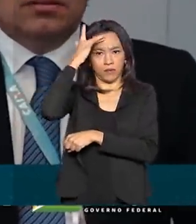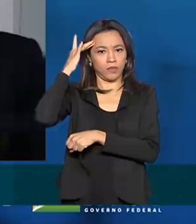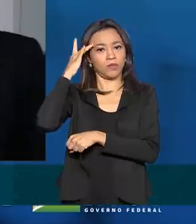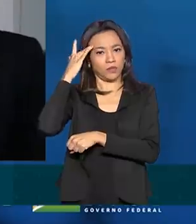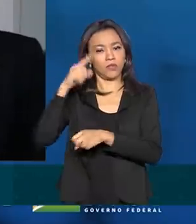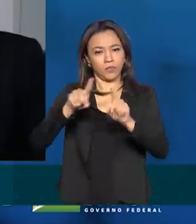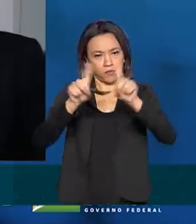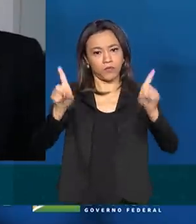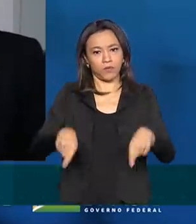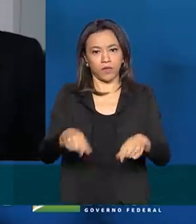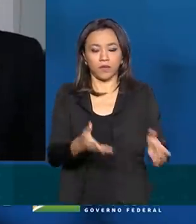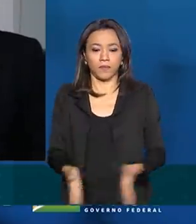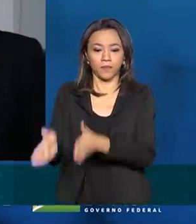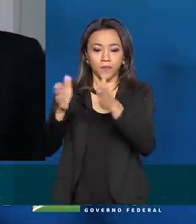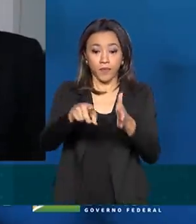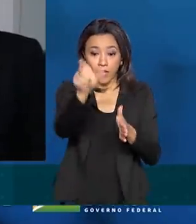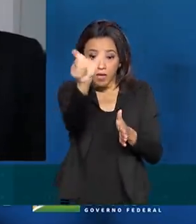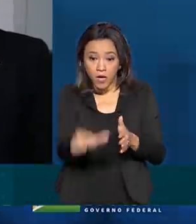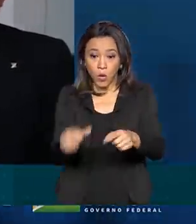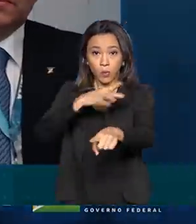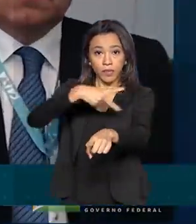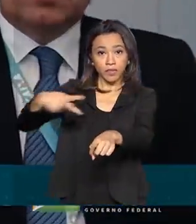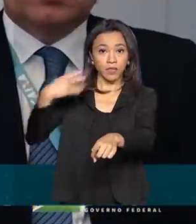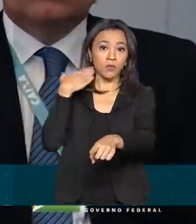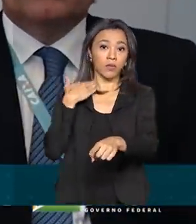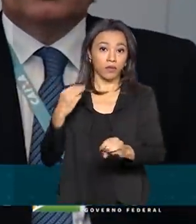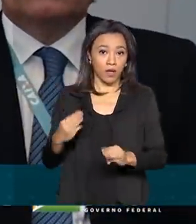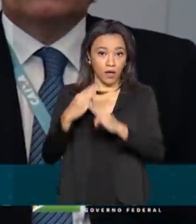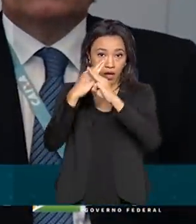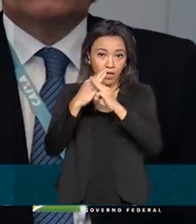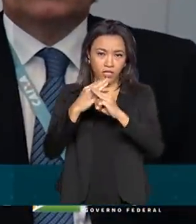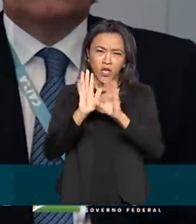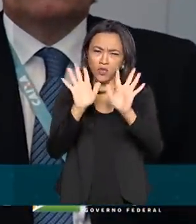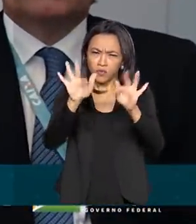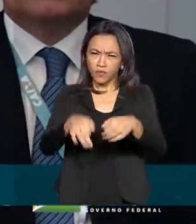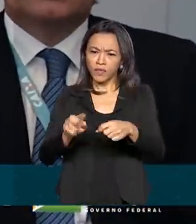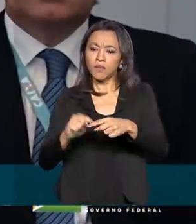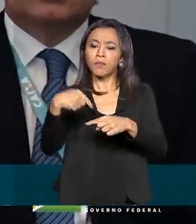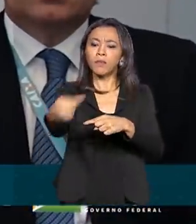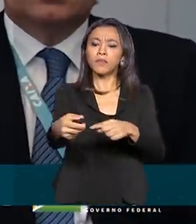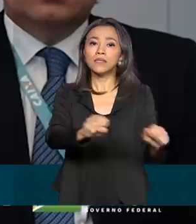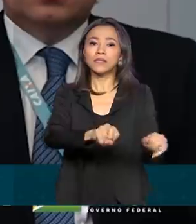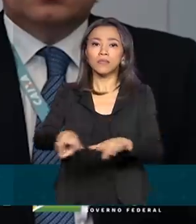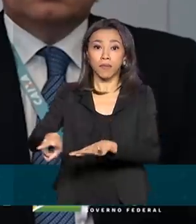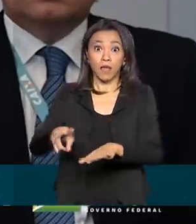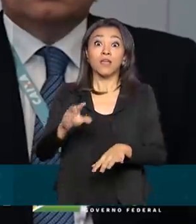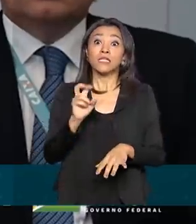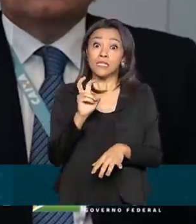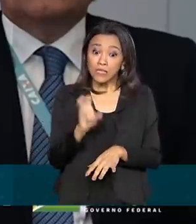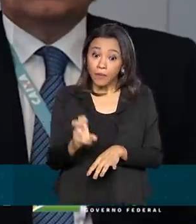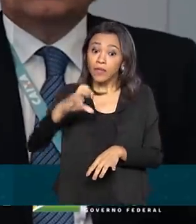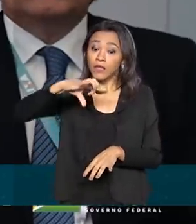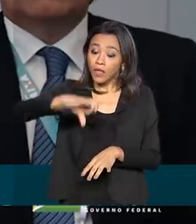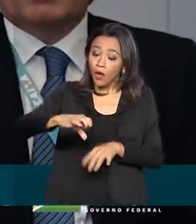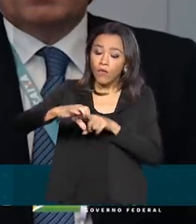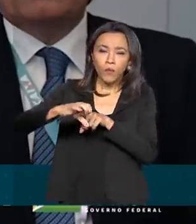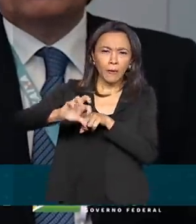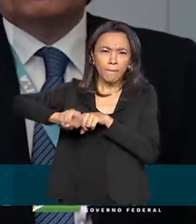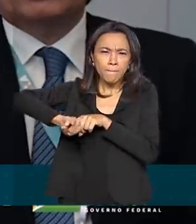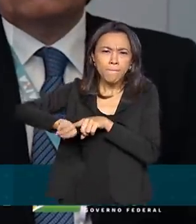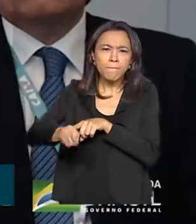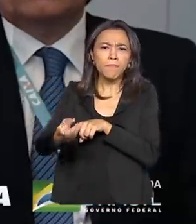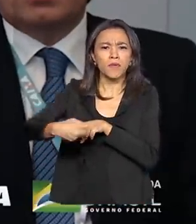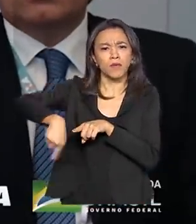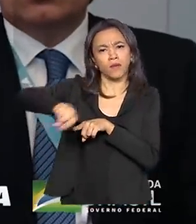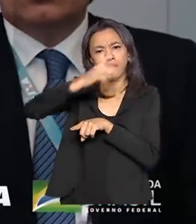funcionários. Segundo o presidente da Caixa, até o fim da próxima semana chegará a 59 milhões o número de pessoas